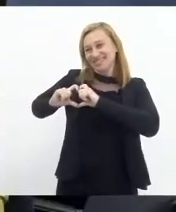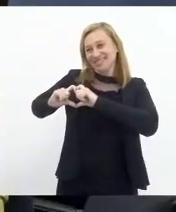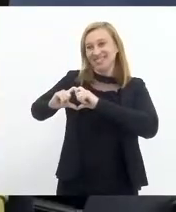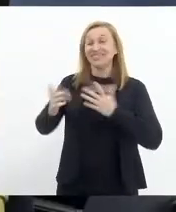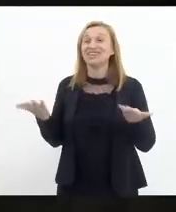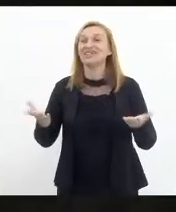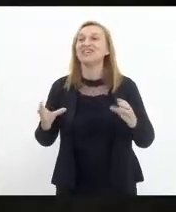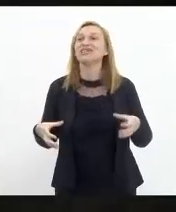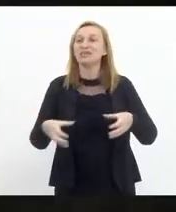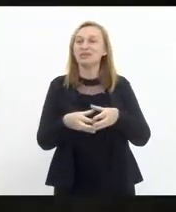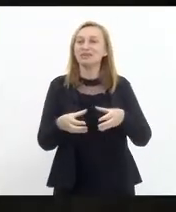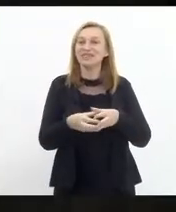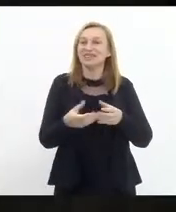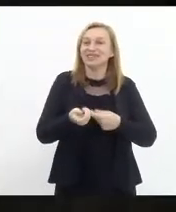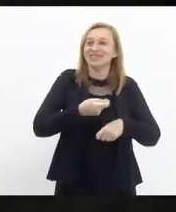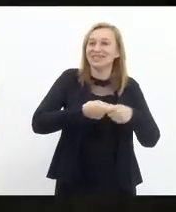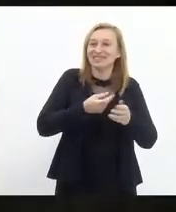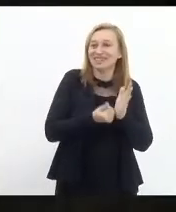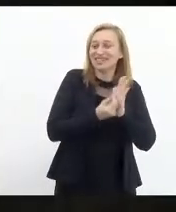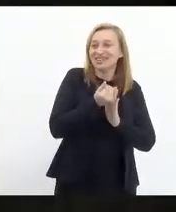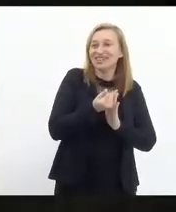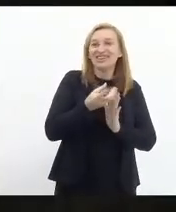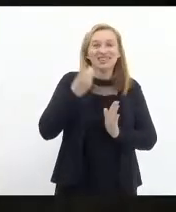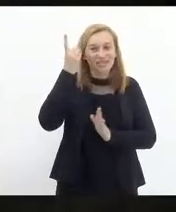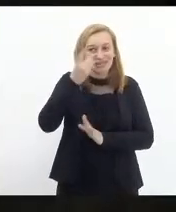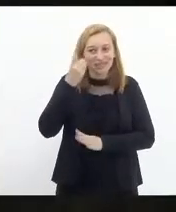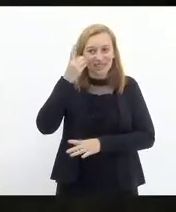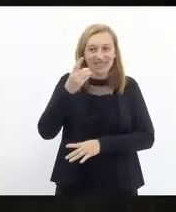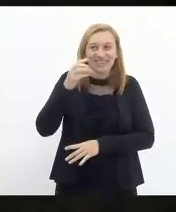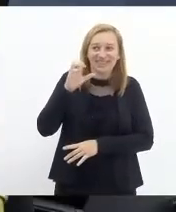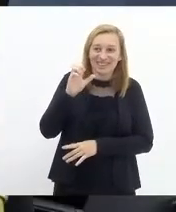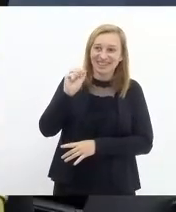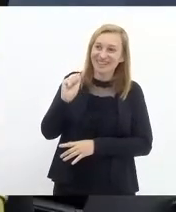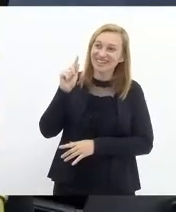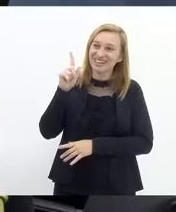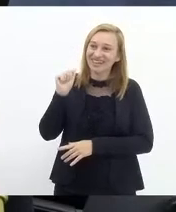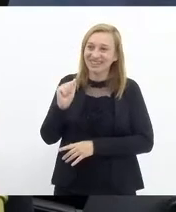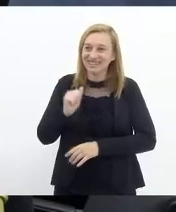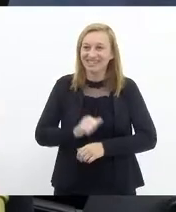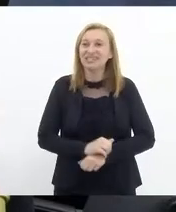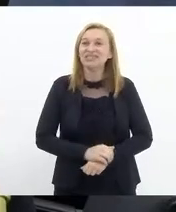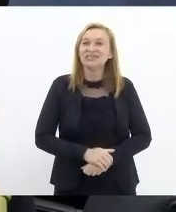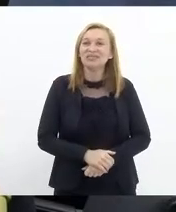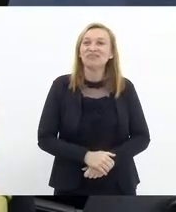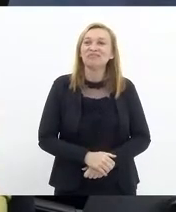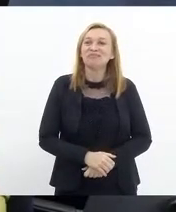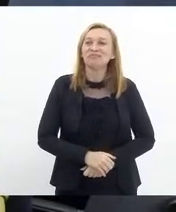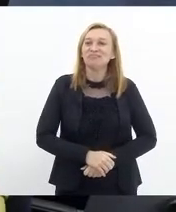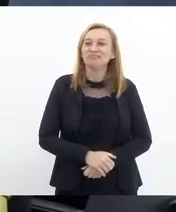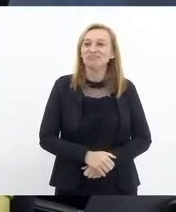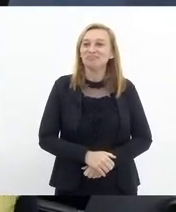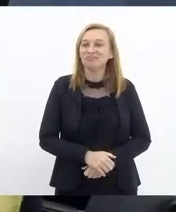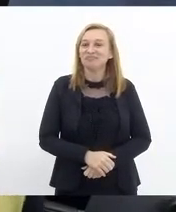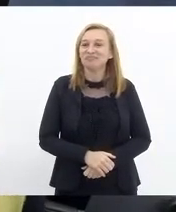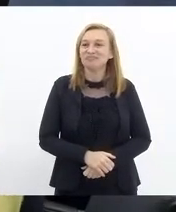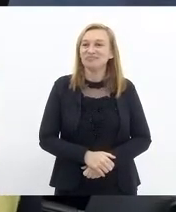Pela Comissão de Orçamento, o deputado Malha Pão, Márcio Canella. Malha Pão, está aí, olha. Já foi.